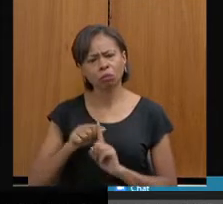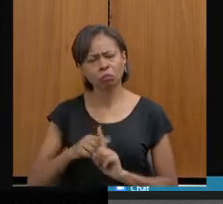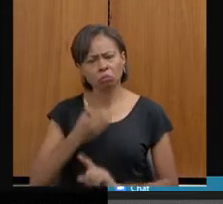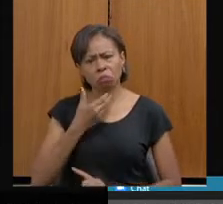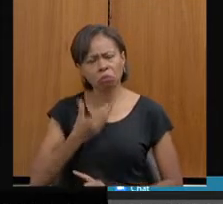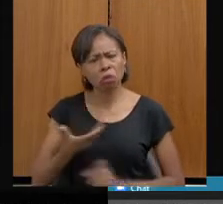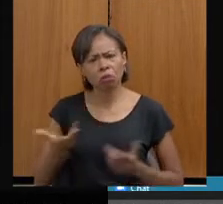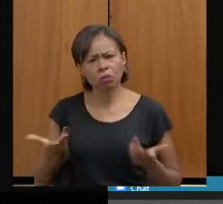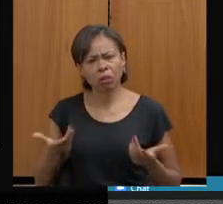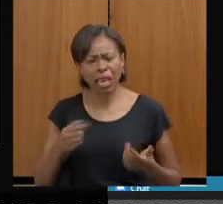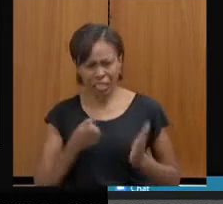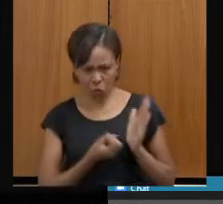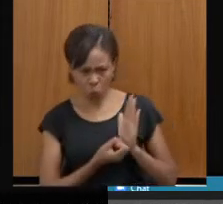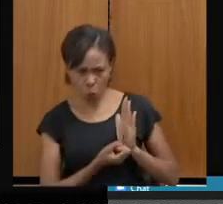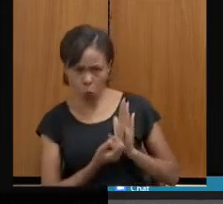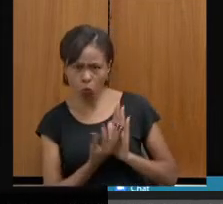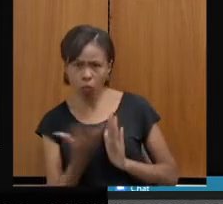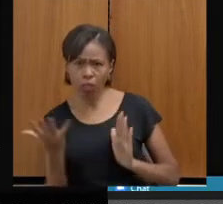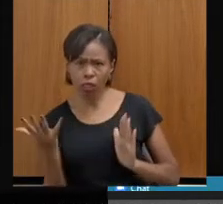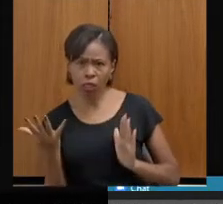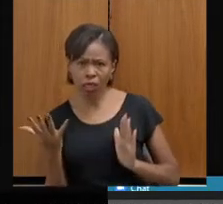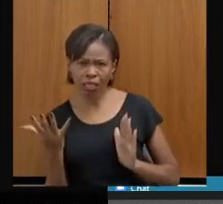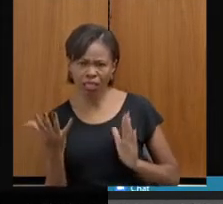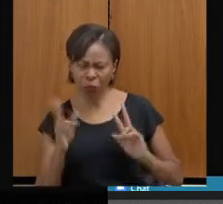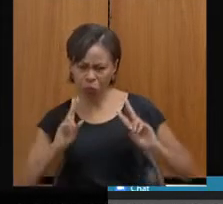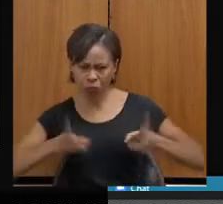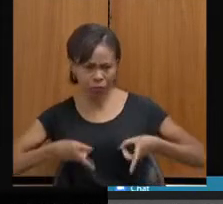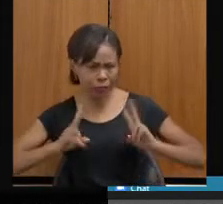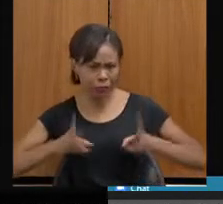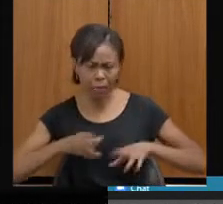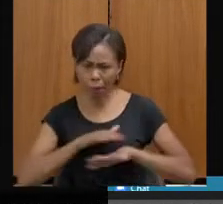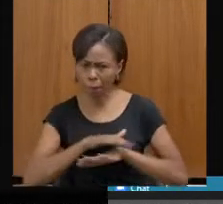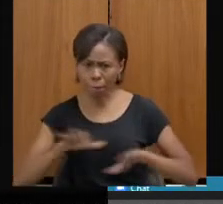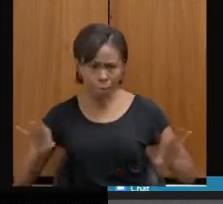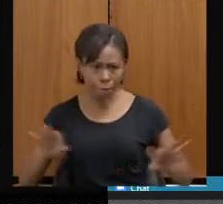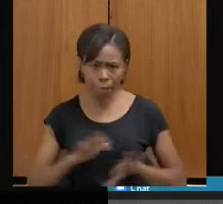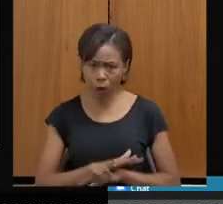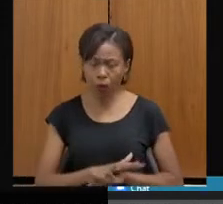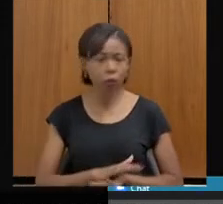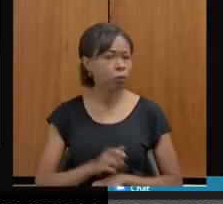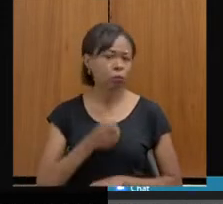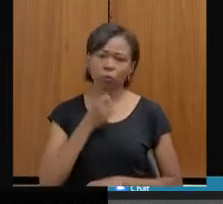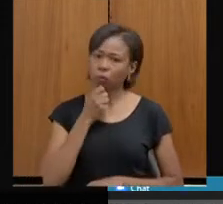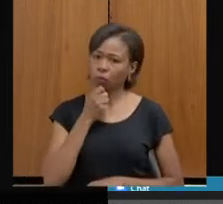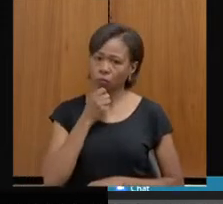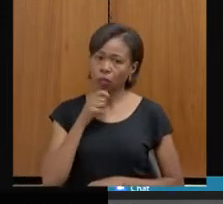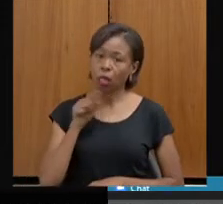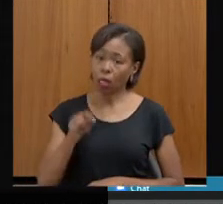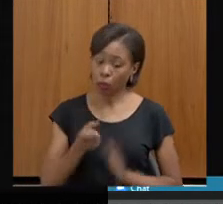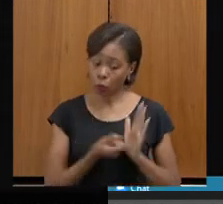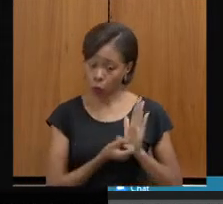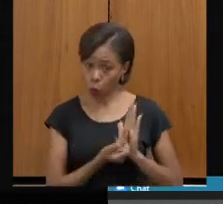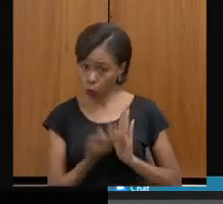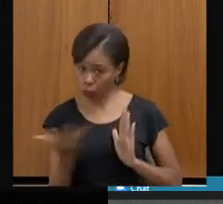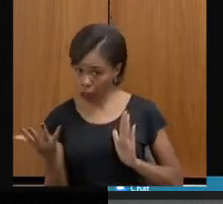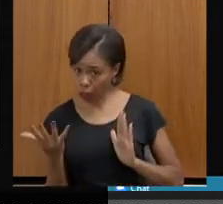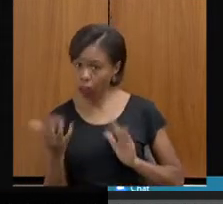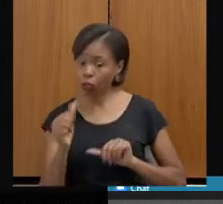esse número é para sempre? Sim? Classificou? Está classificado? Não. Esse é um número móvel, e aí